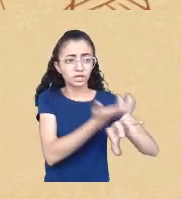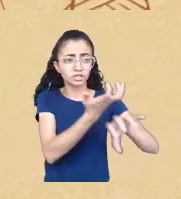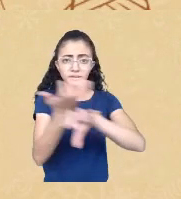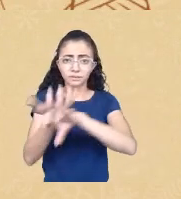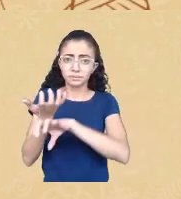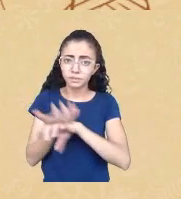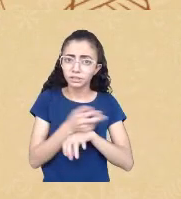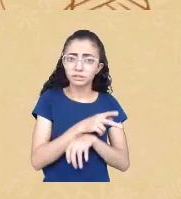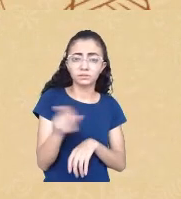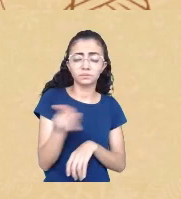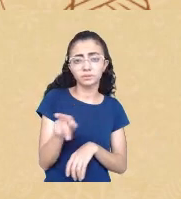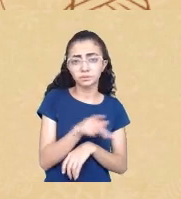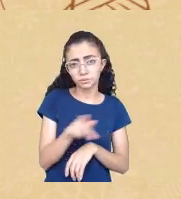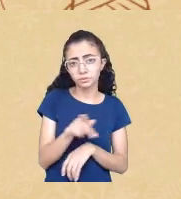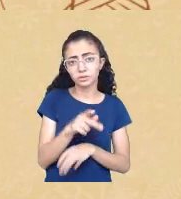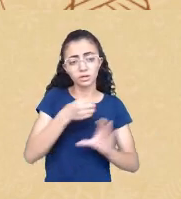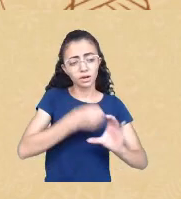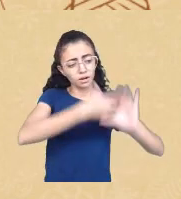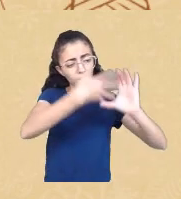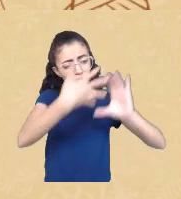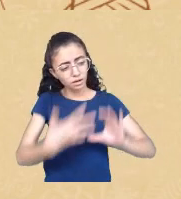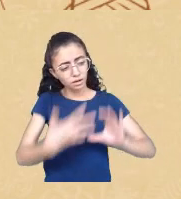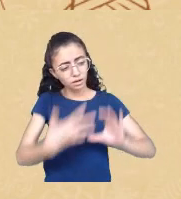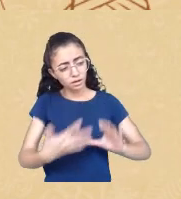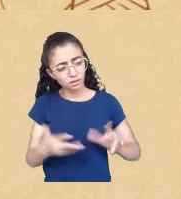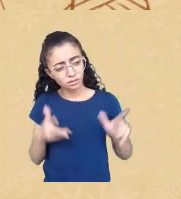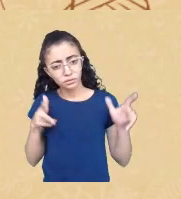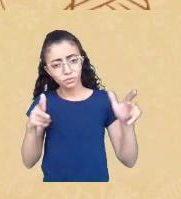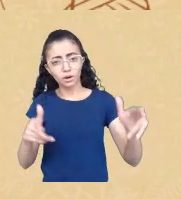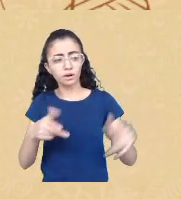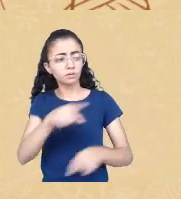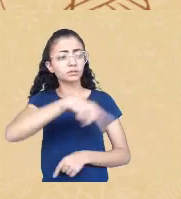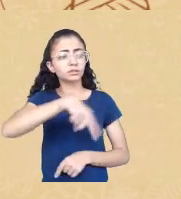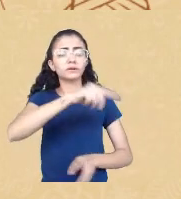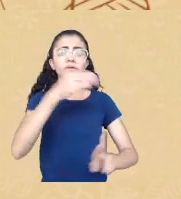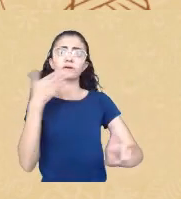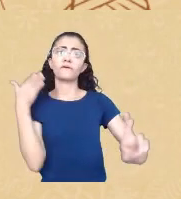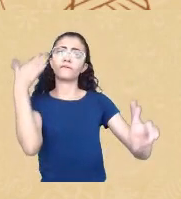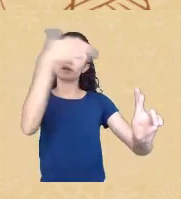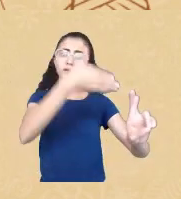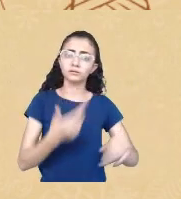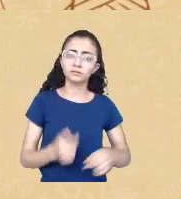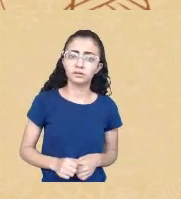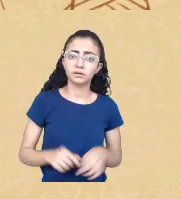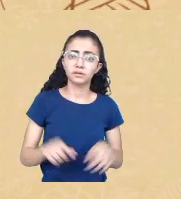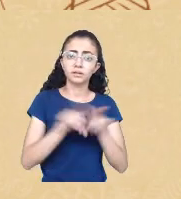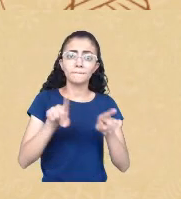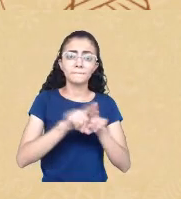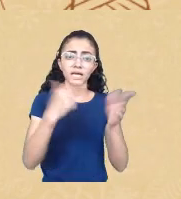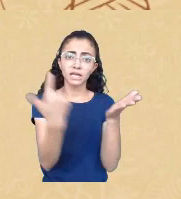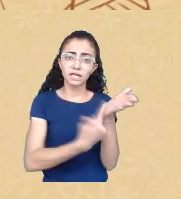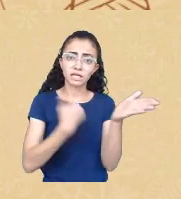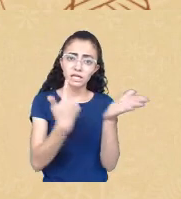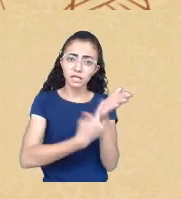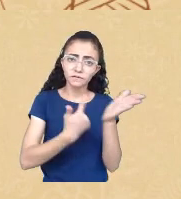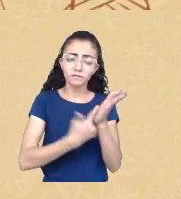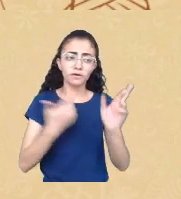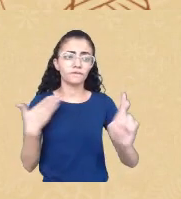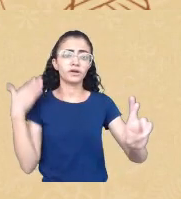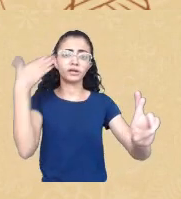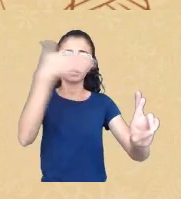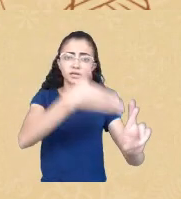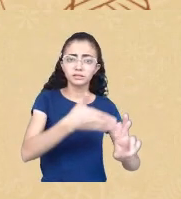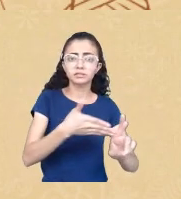o nosso referencial bibliográfico enegrecido a gente não consegue